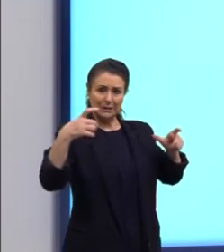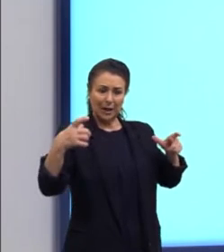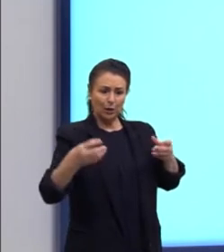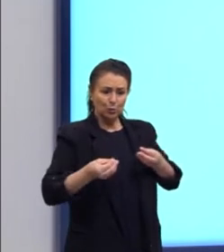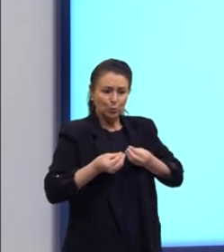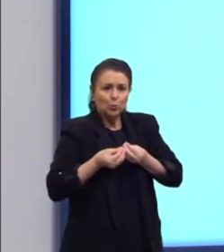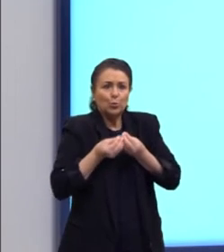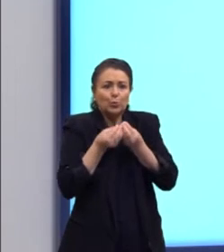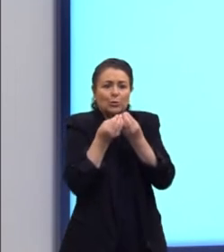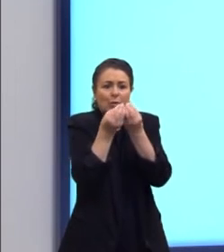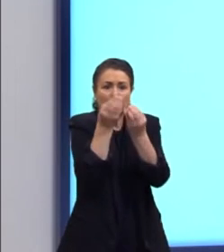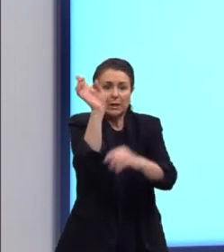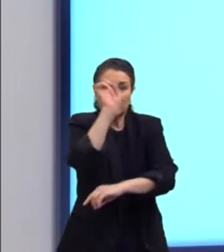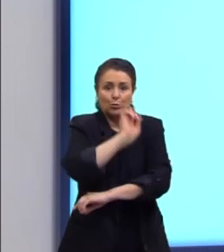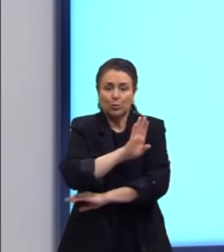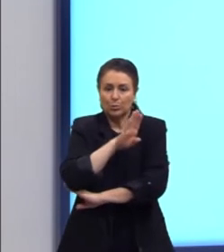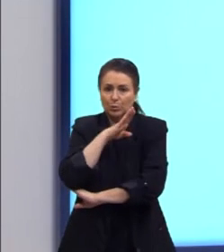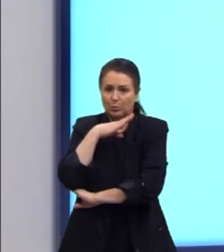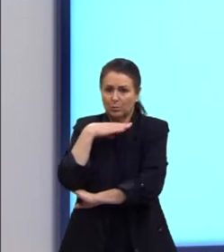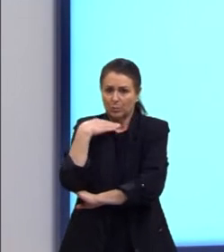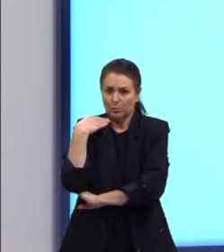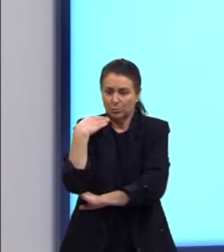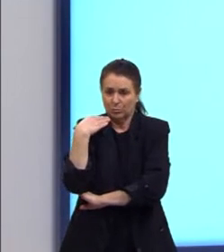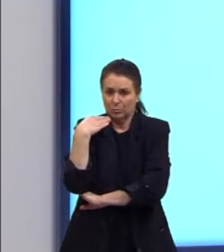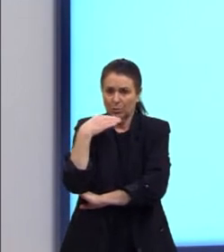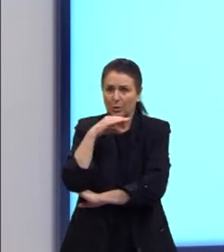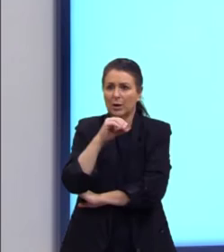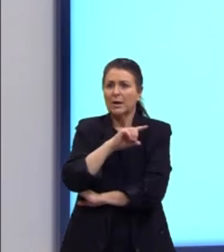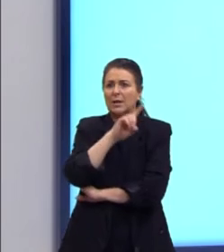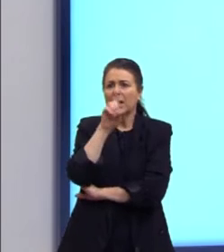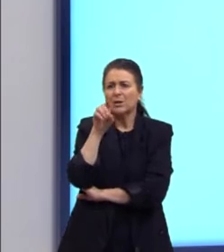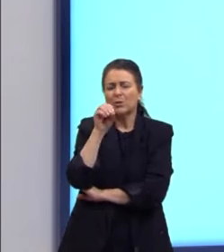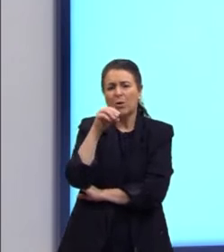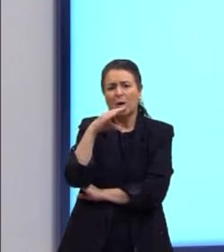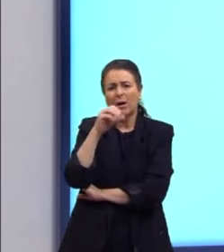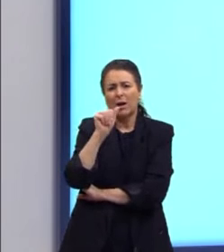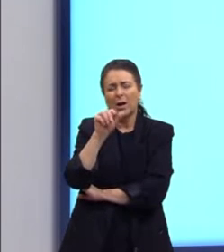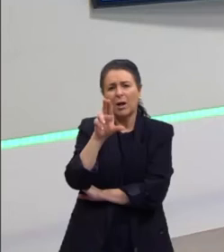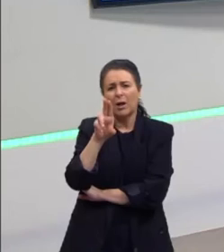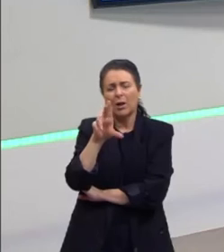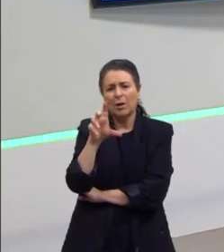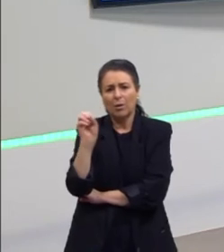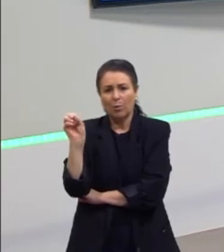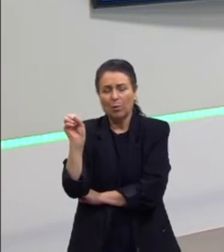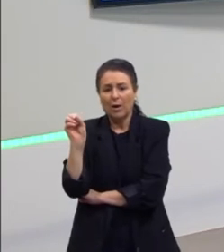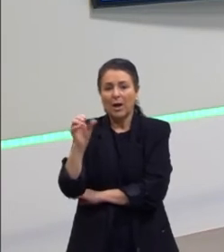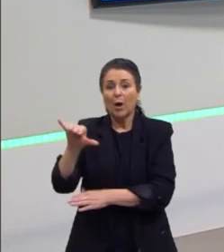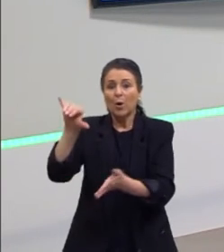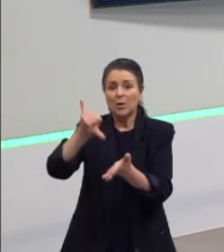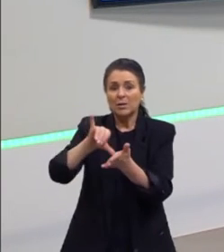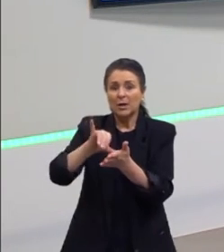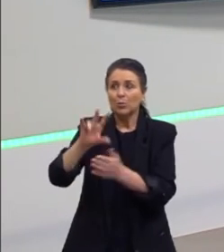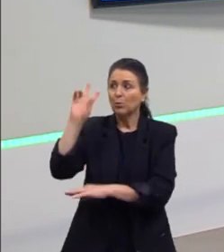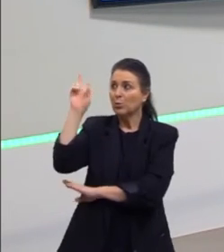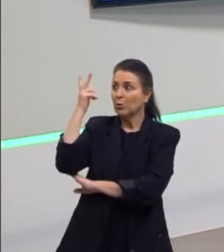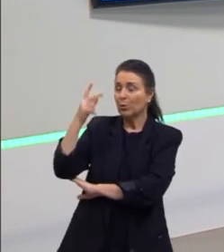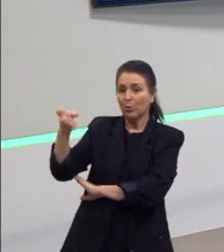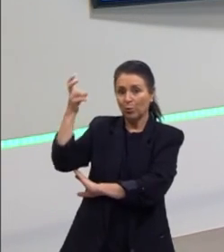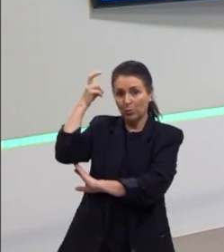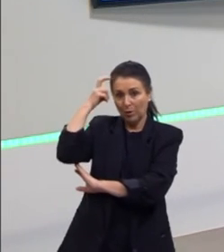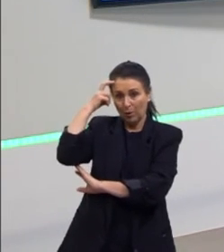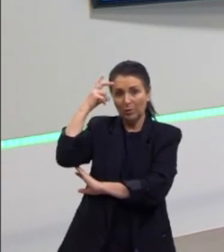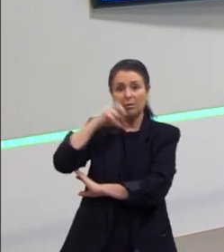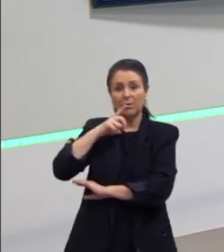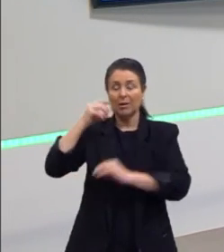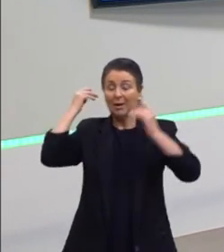do dia dos mortos em Zócalo. Zócalo, gente, é um centro histórico-cultural da cidade de